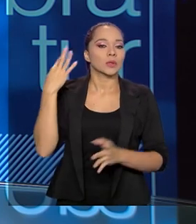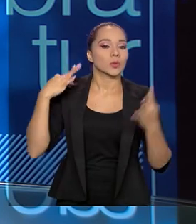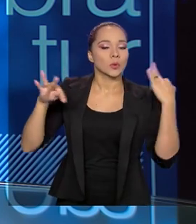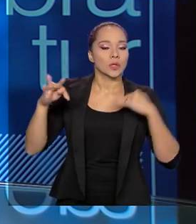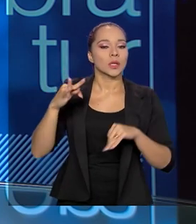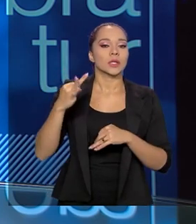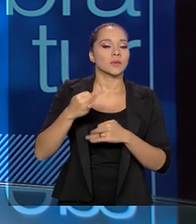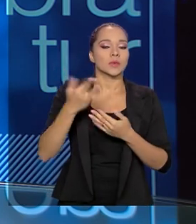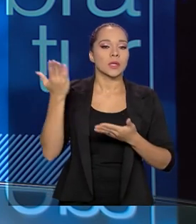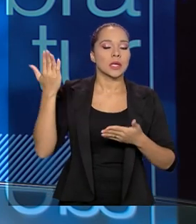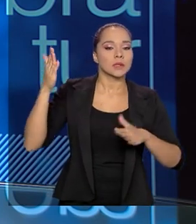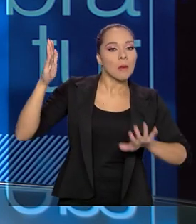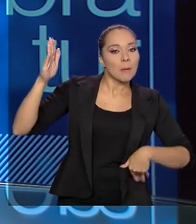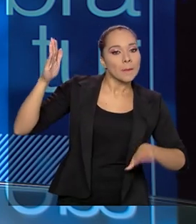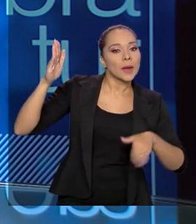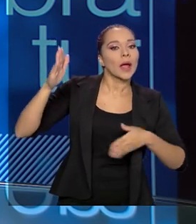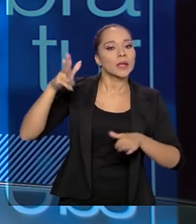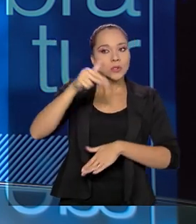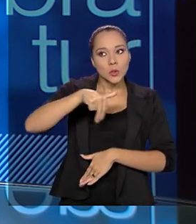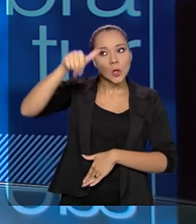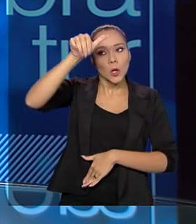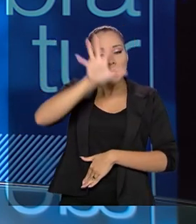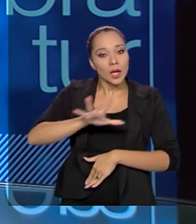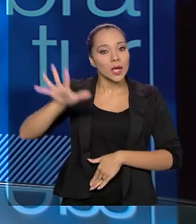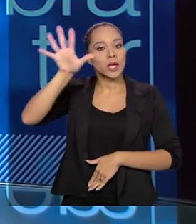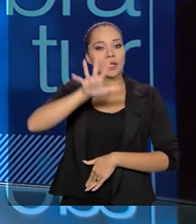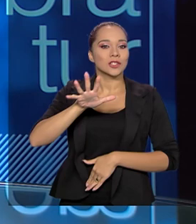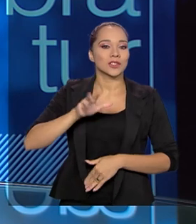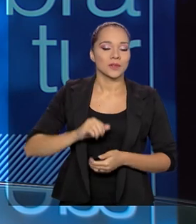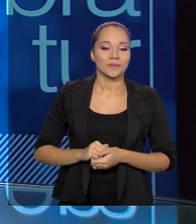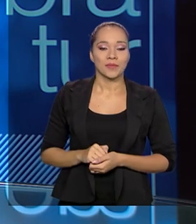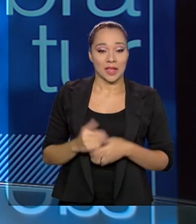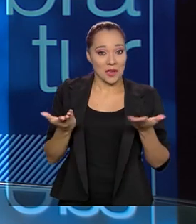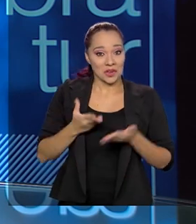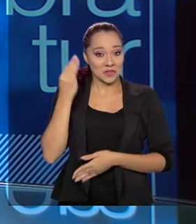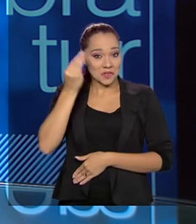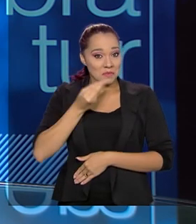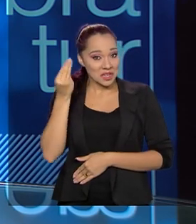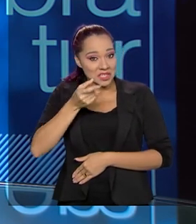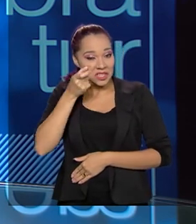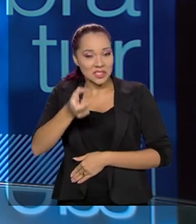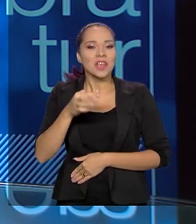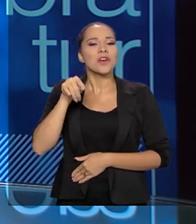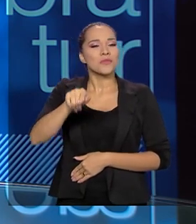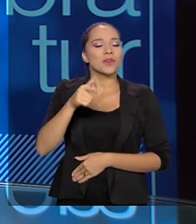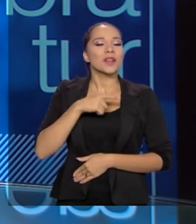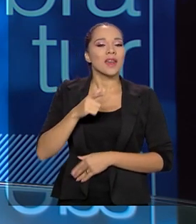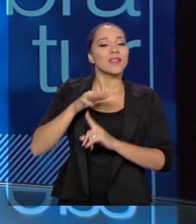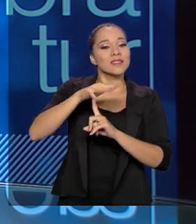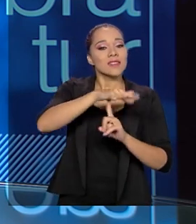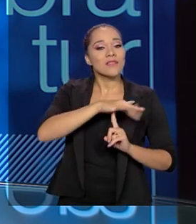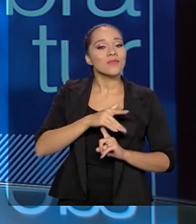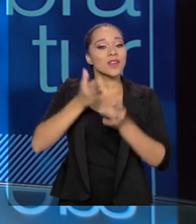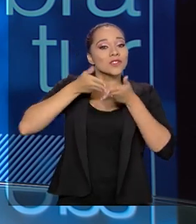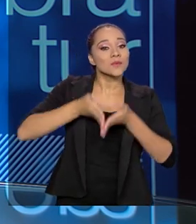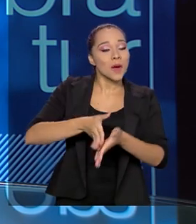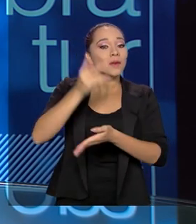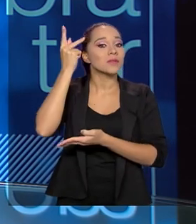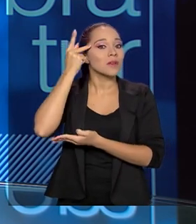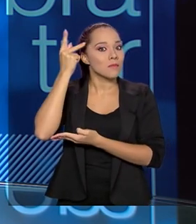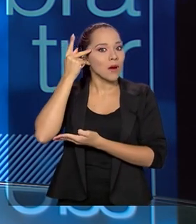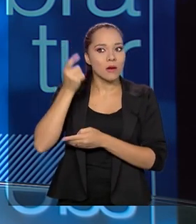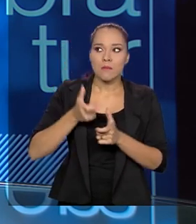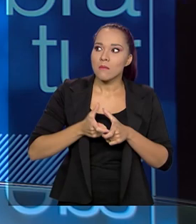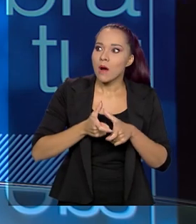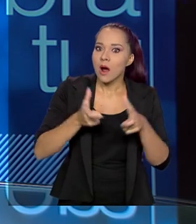nas praias do Nordeste. E eu tive agora uma experiência interessante. Eu fui na feira de barcos de São Paulo. A maior feira de